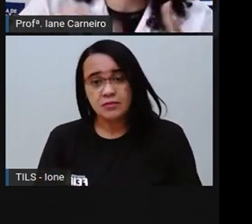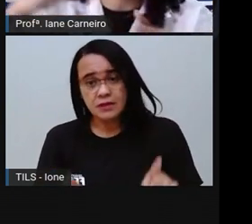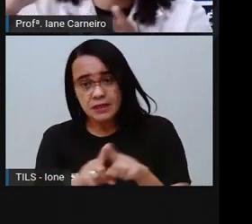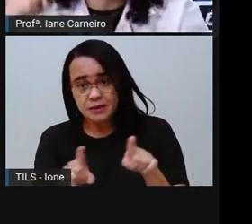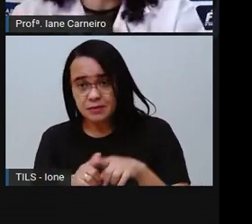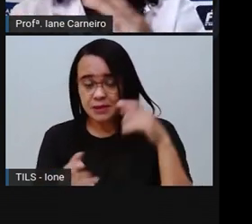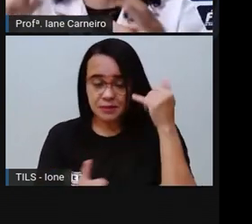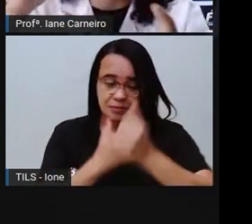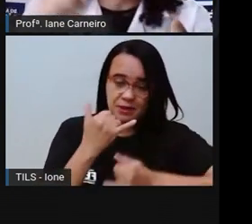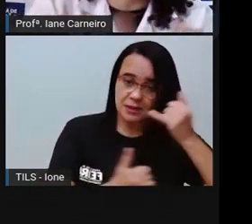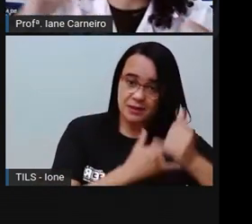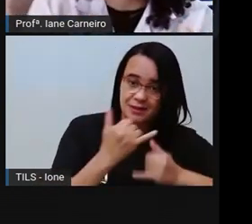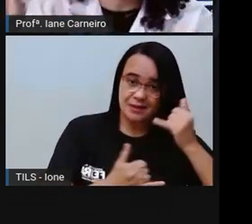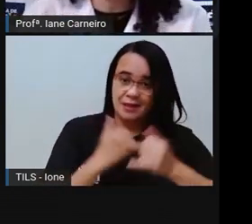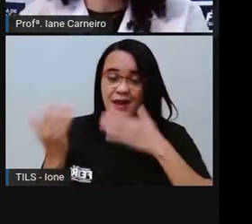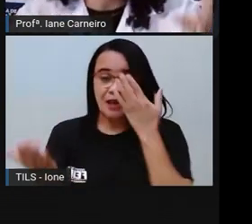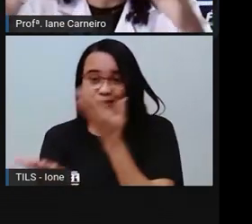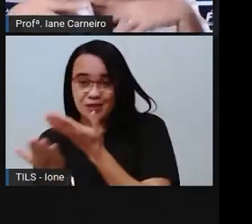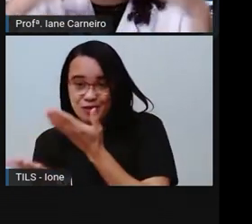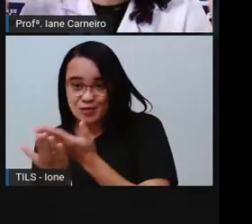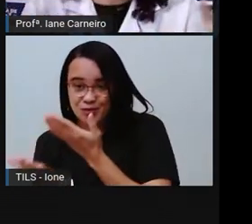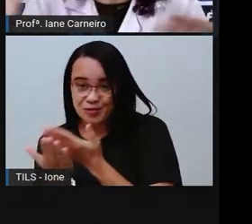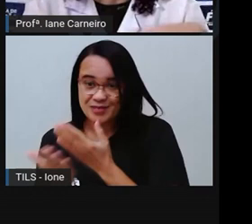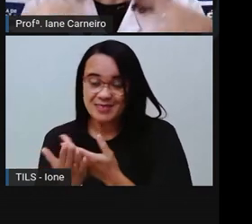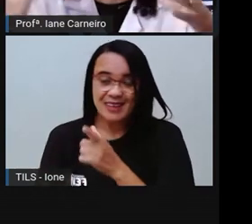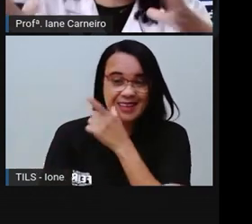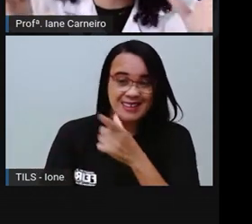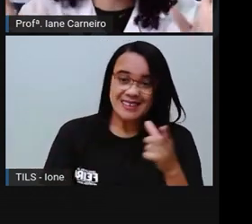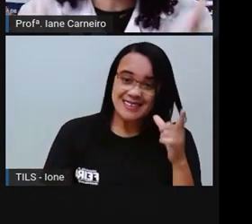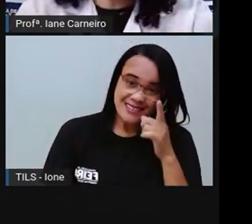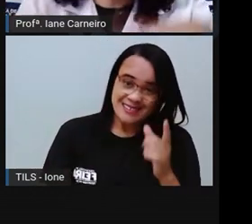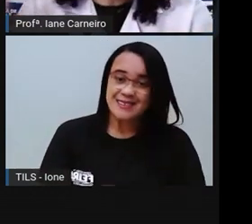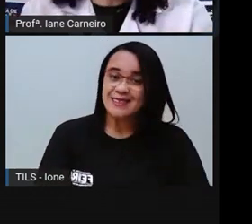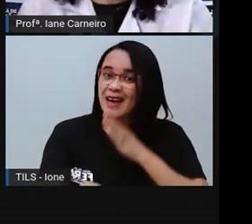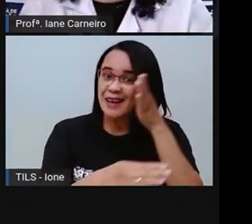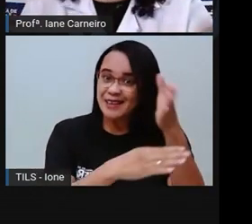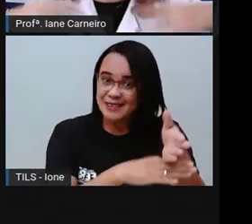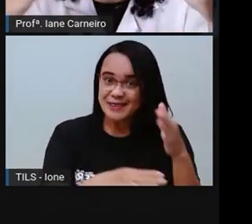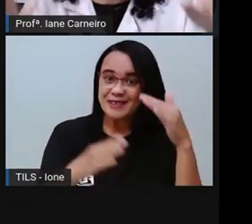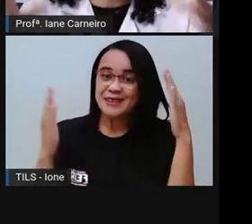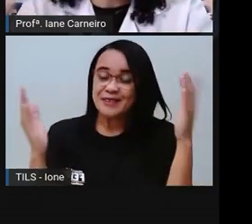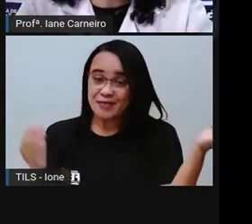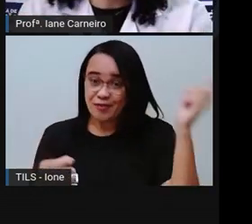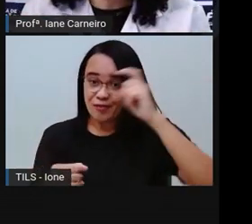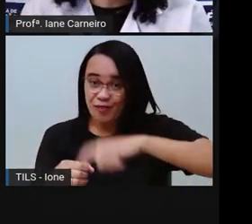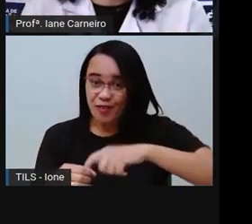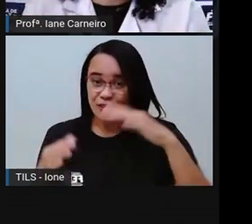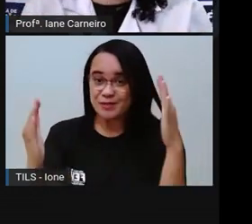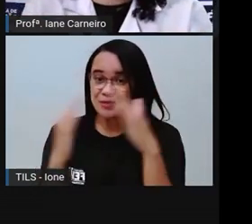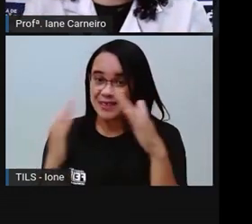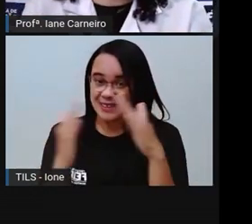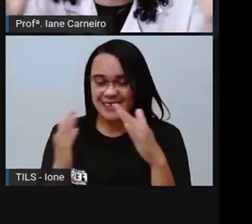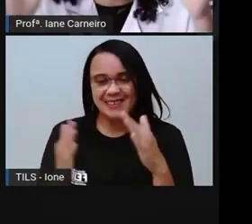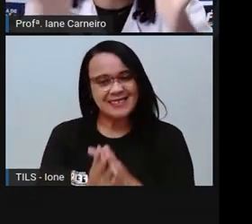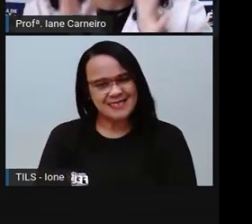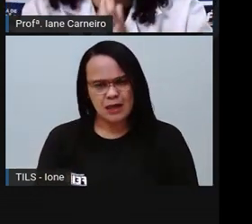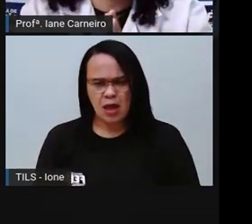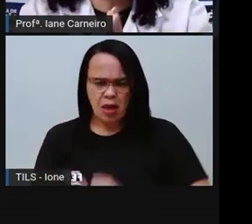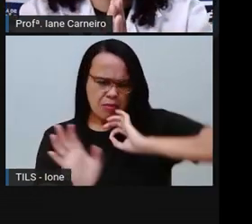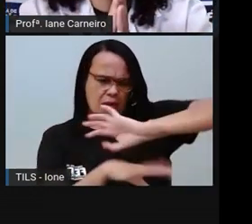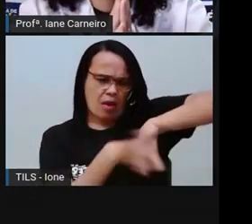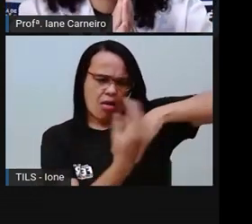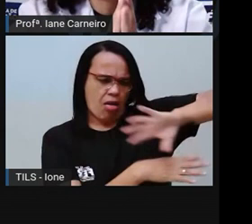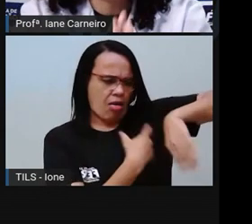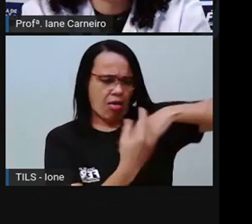brincar, para estudar, para merendar, para ir para casa. E a criança não... Já pensou se cada criança fizesse o que quisesse? Não, né? Tem que...